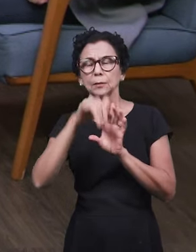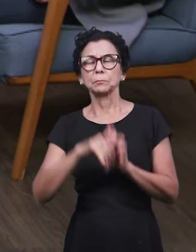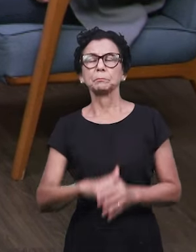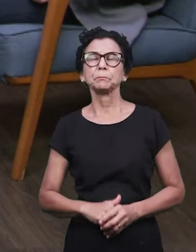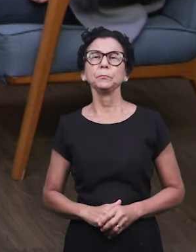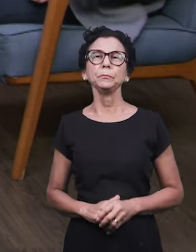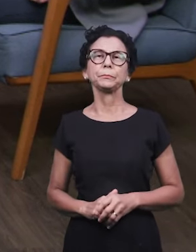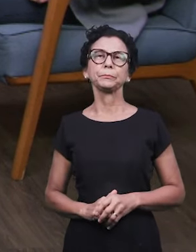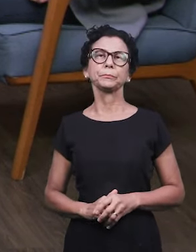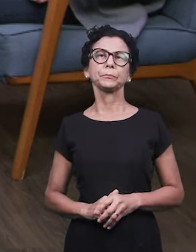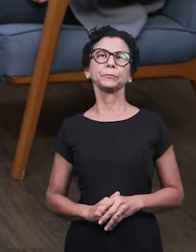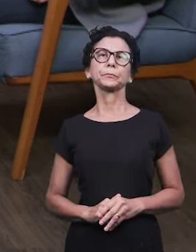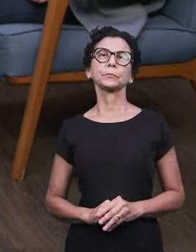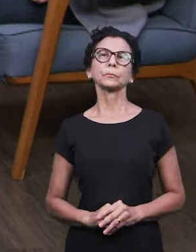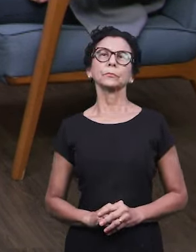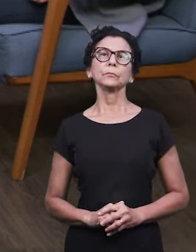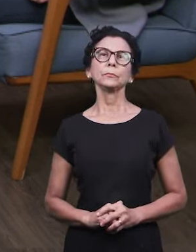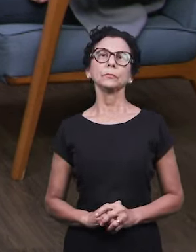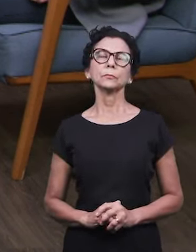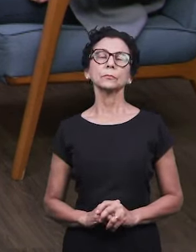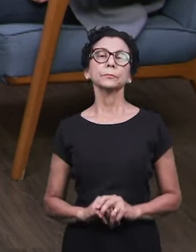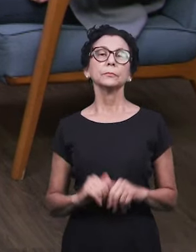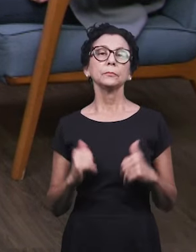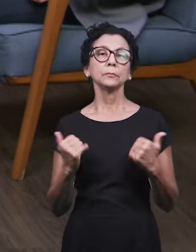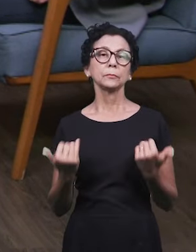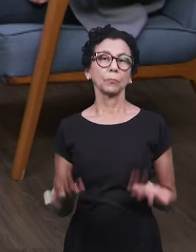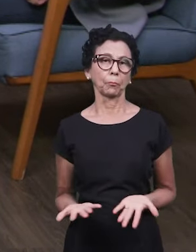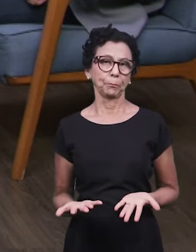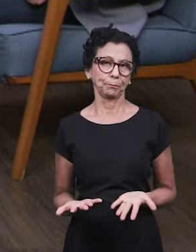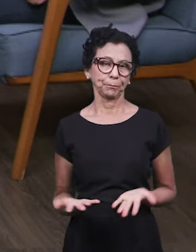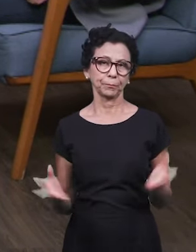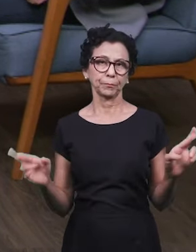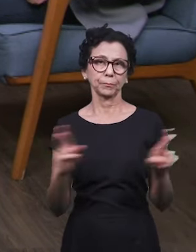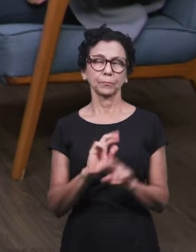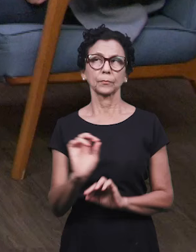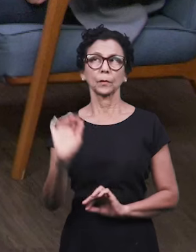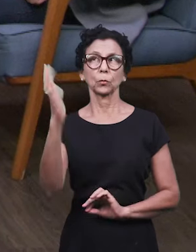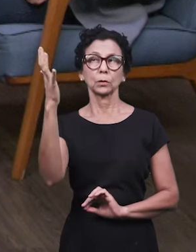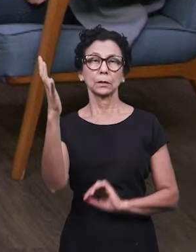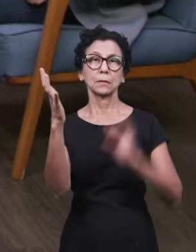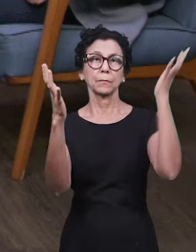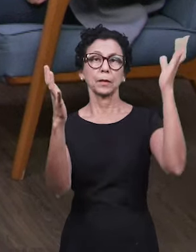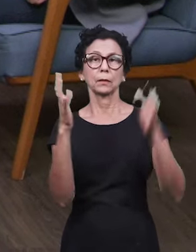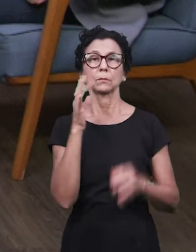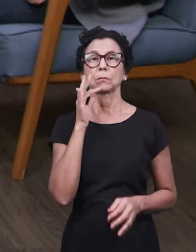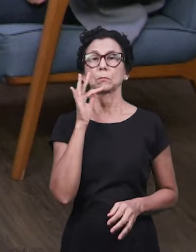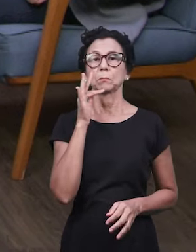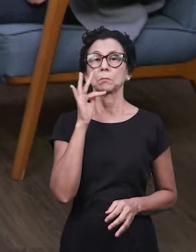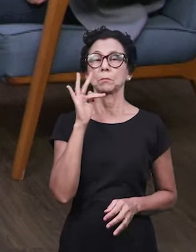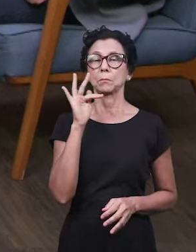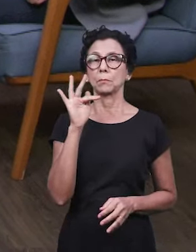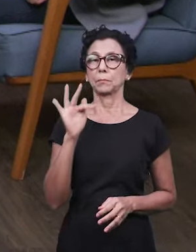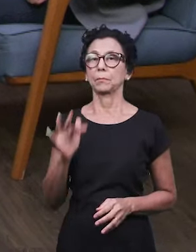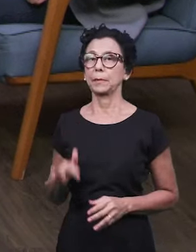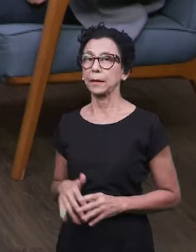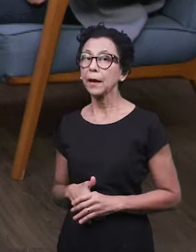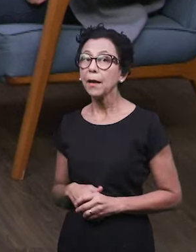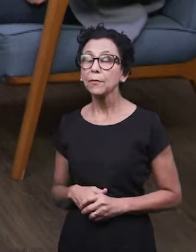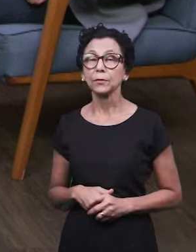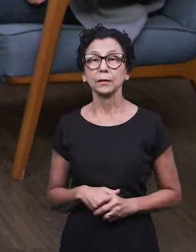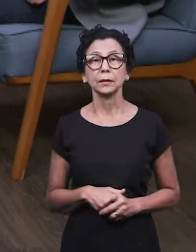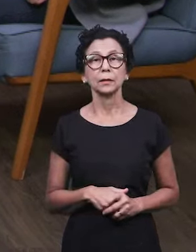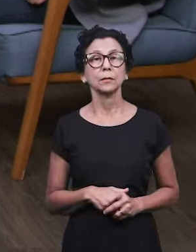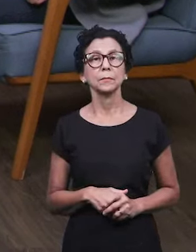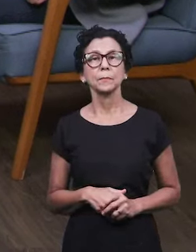Bom, essa expectativa em relação aos sinais, a esse tempo do breve e aos sinais que